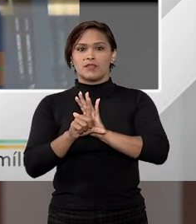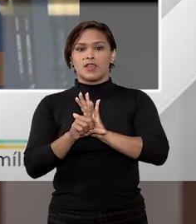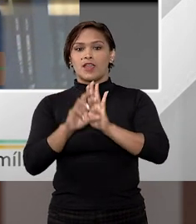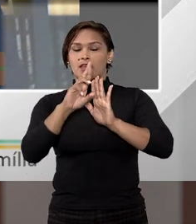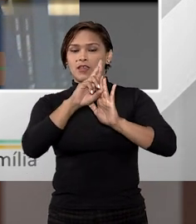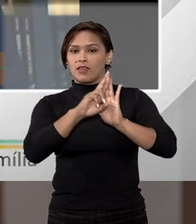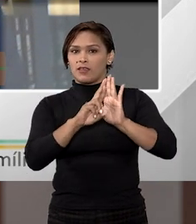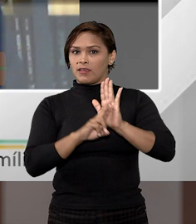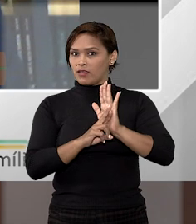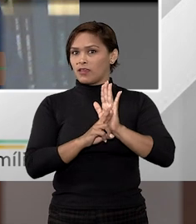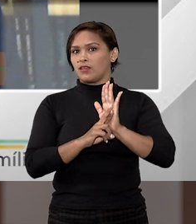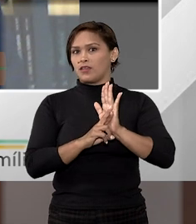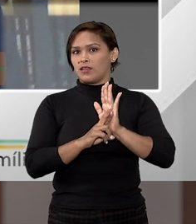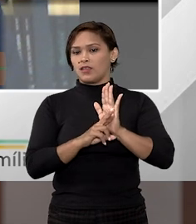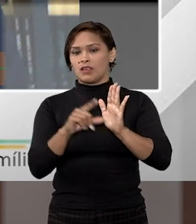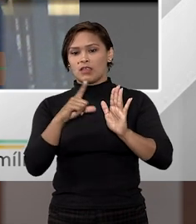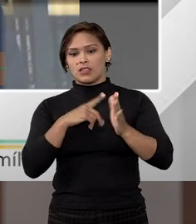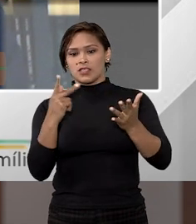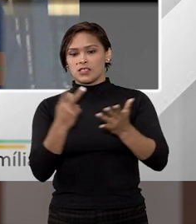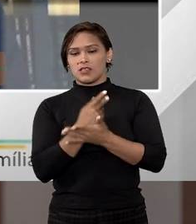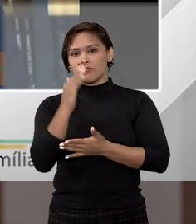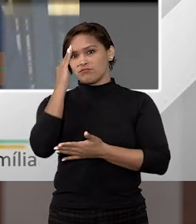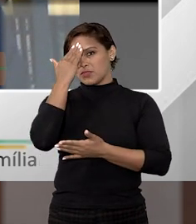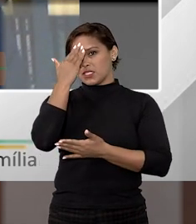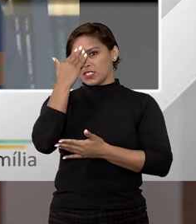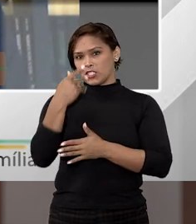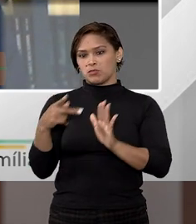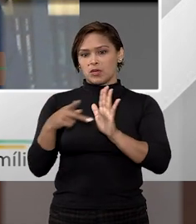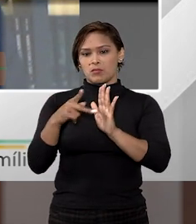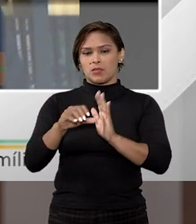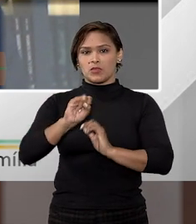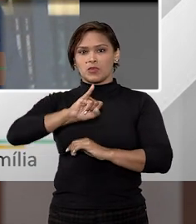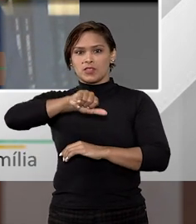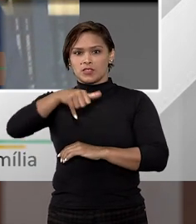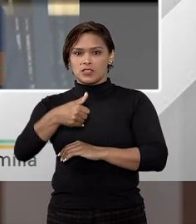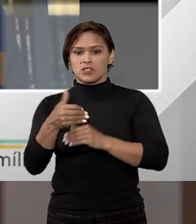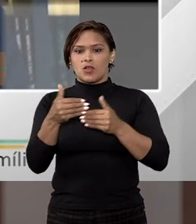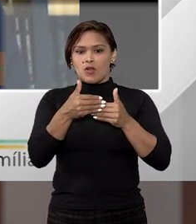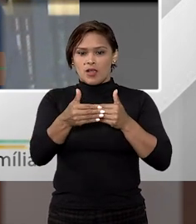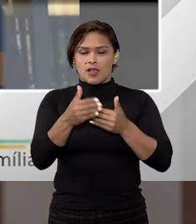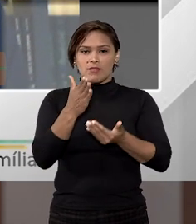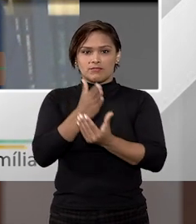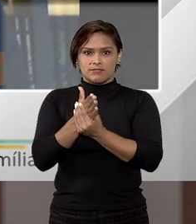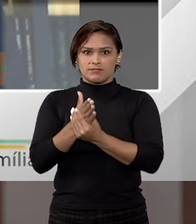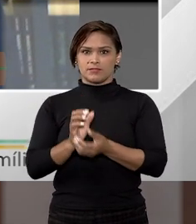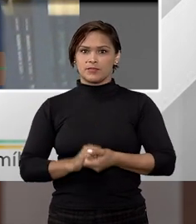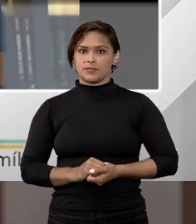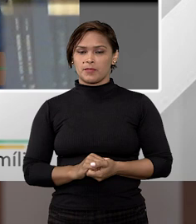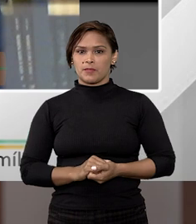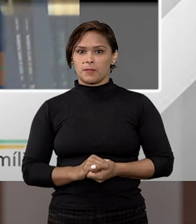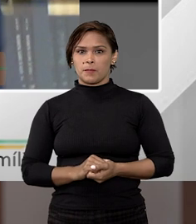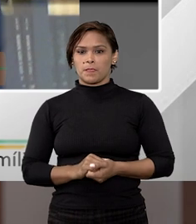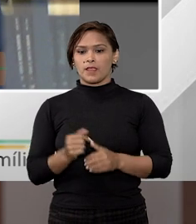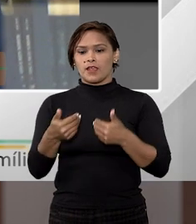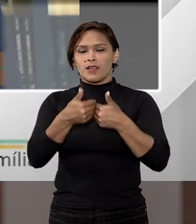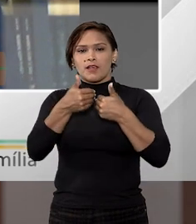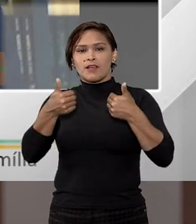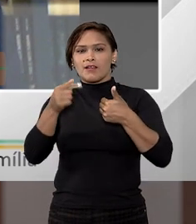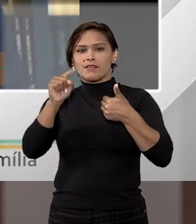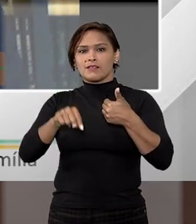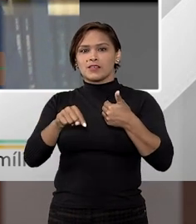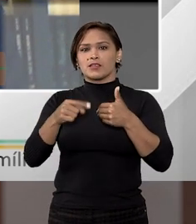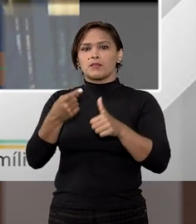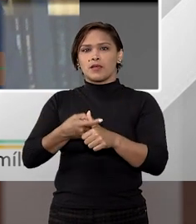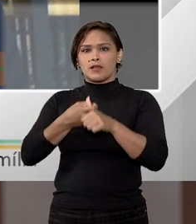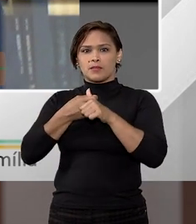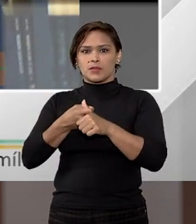menos, em regra, tem sido essa a interpretação conferida pelo STJ a casos como esse. Esse afastamento